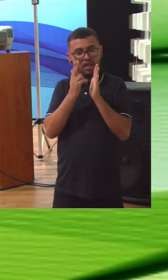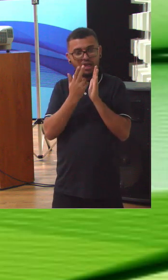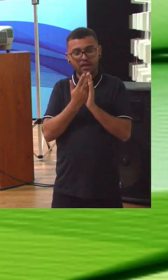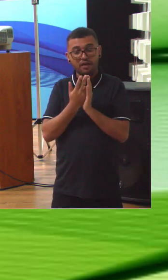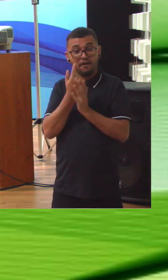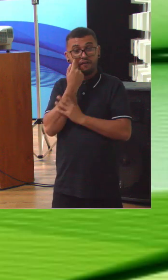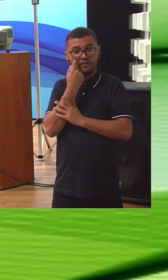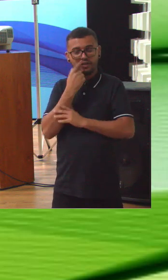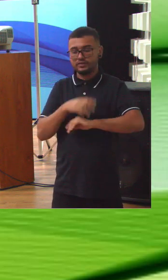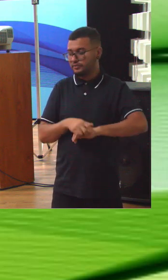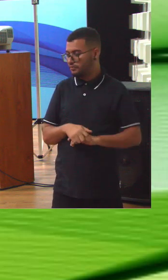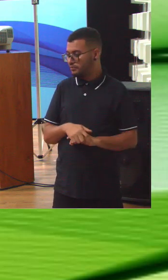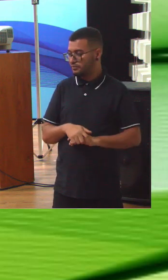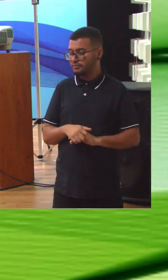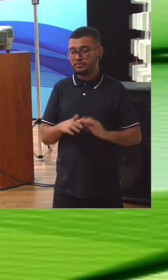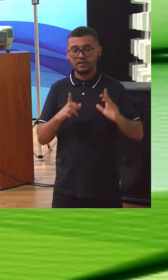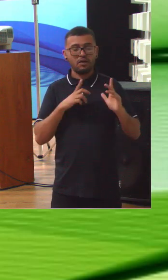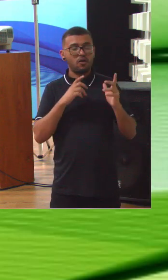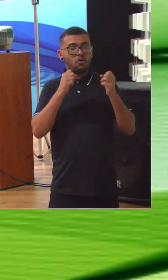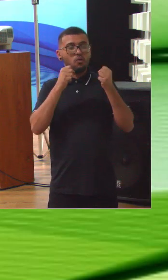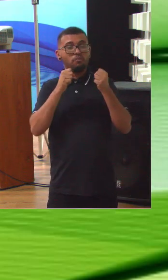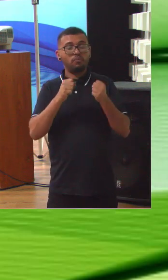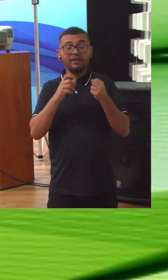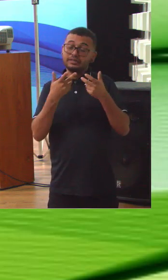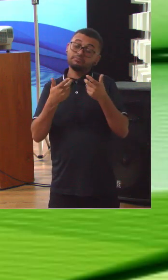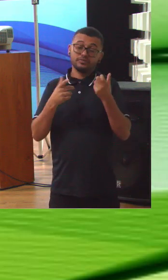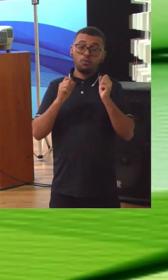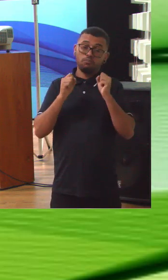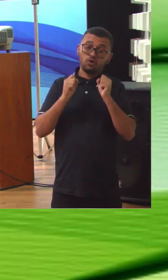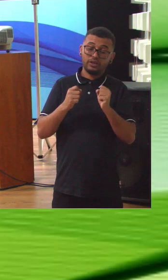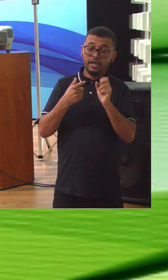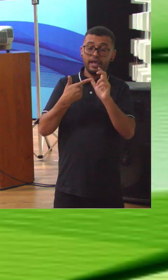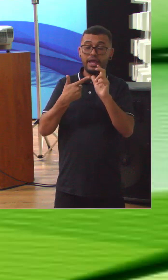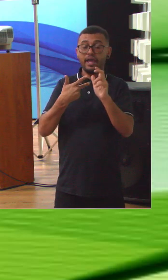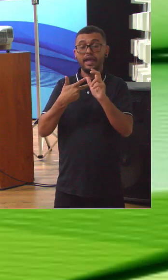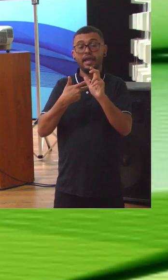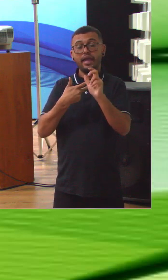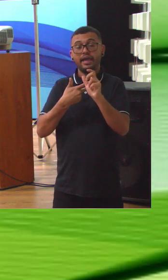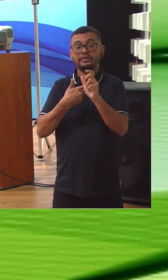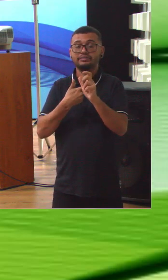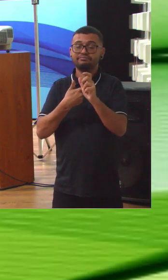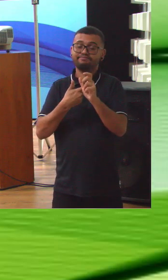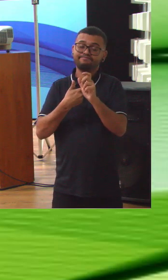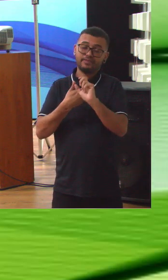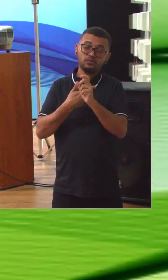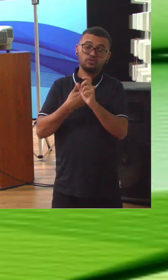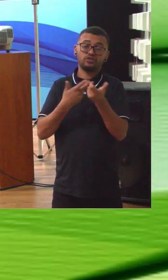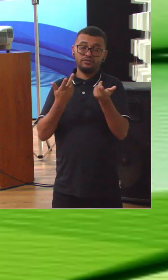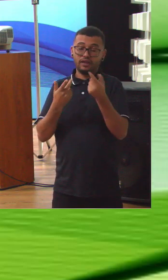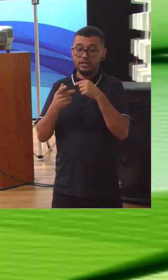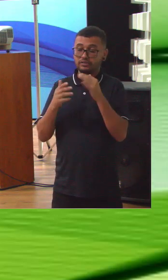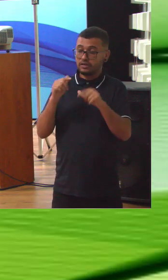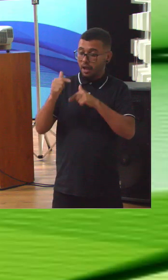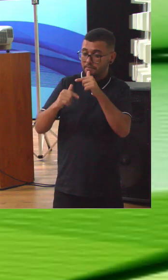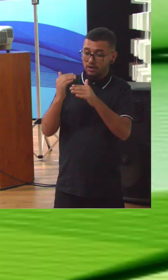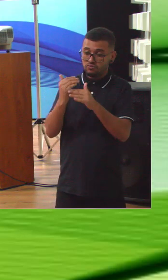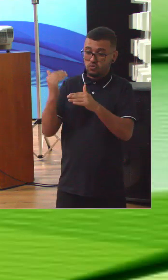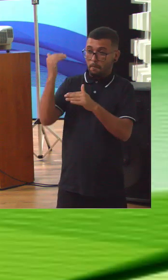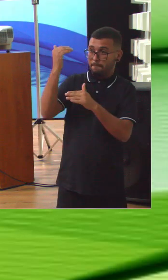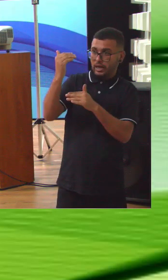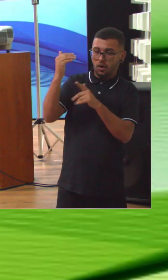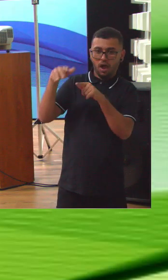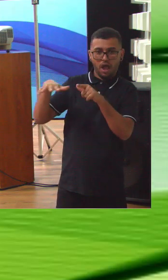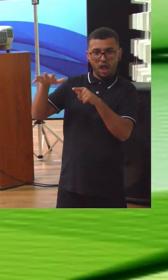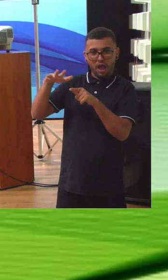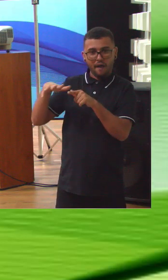olhamos aqui no poder executivo você vê que eles estão com um desempenho muitíssimo superior a maioria